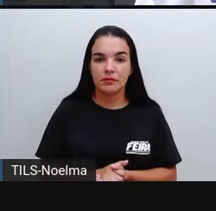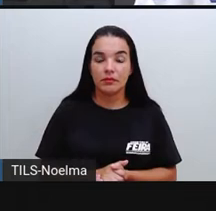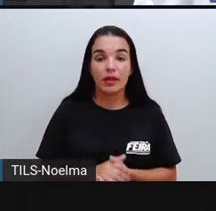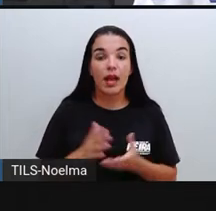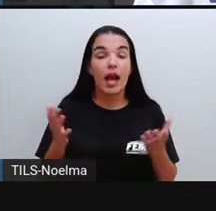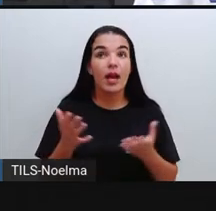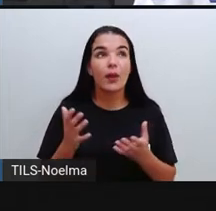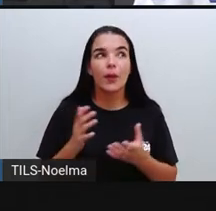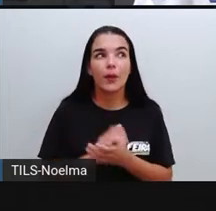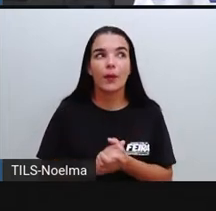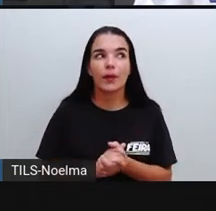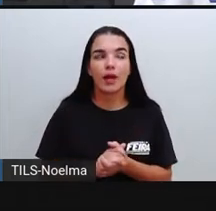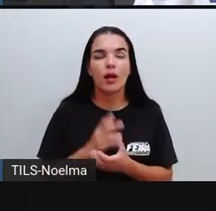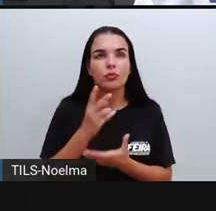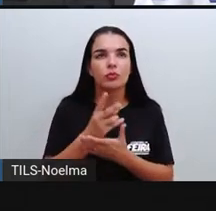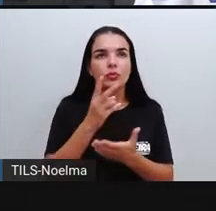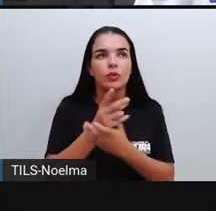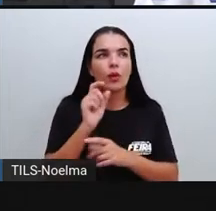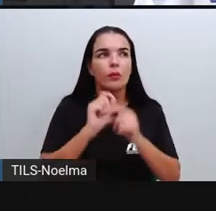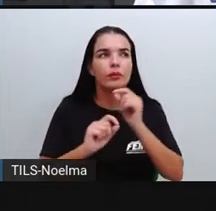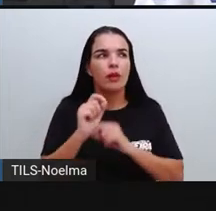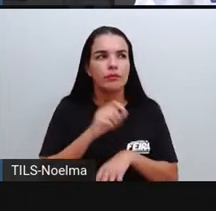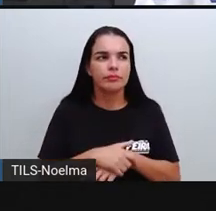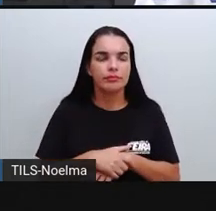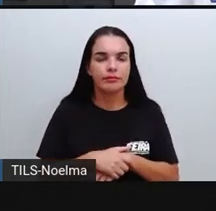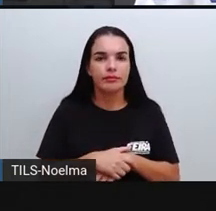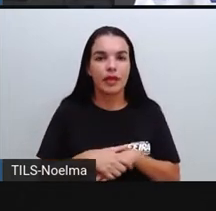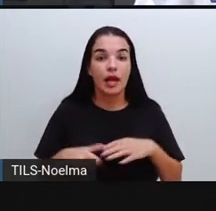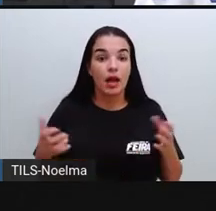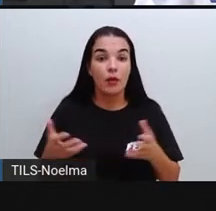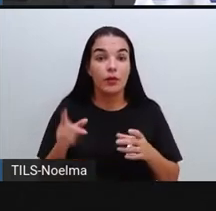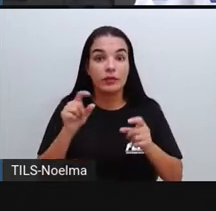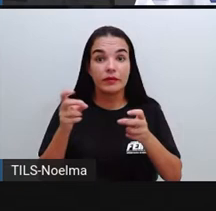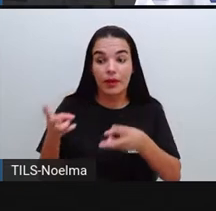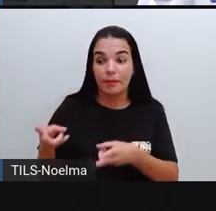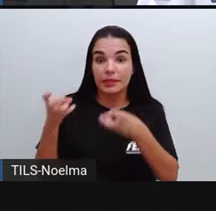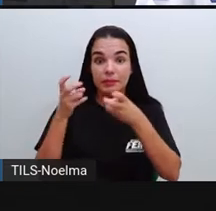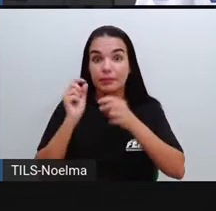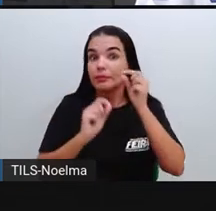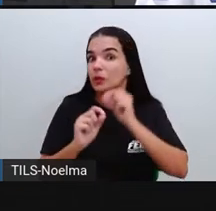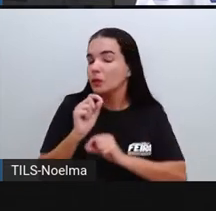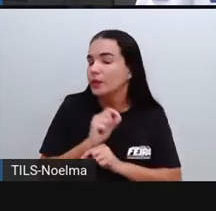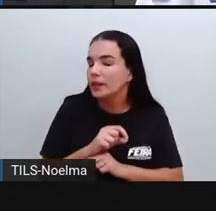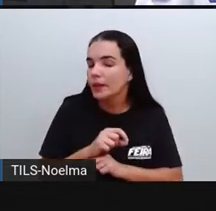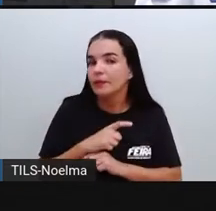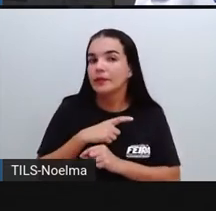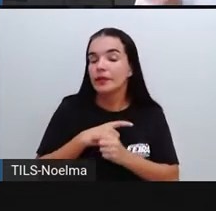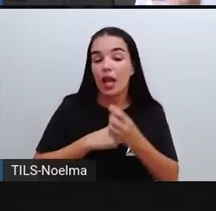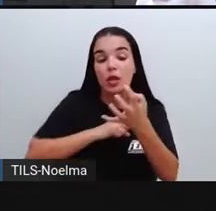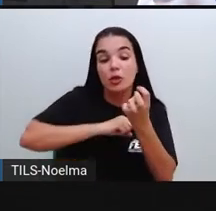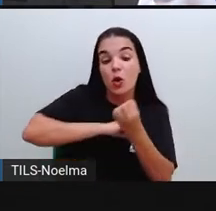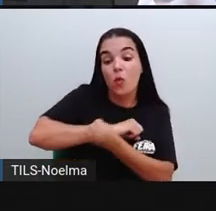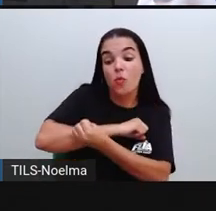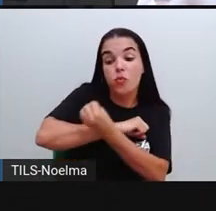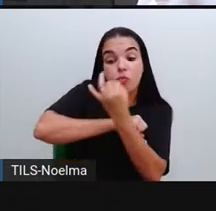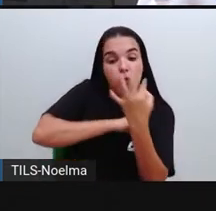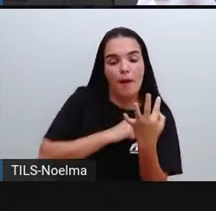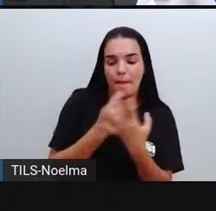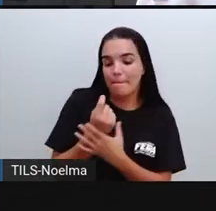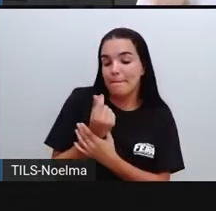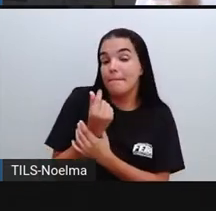Vamos lá agora, dar continuidade aqui. Agora, observem, segundo ambos, valores aí, né,